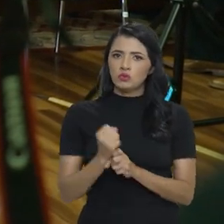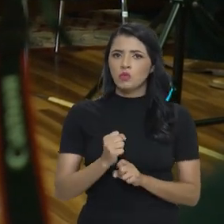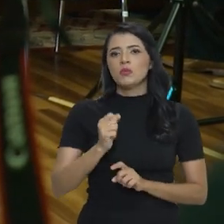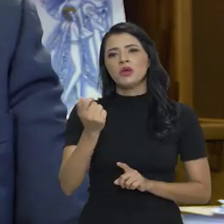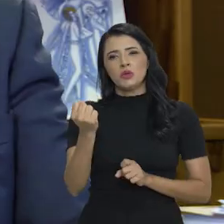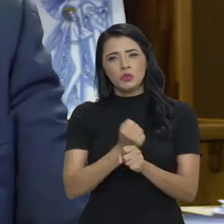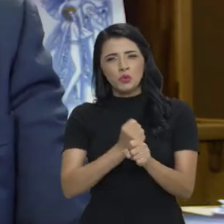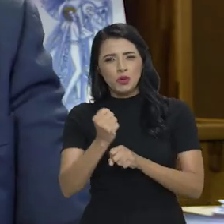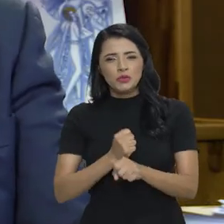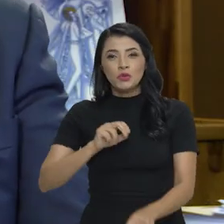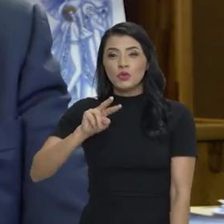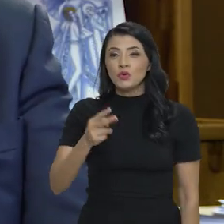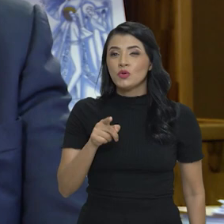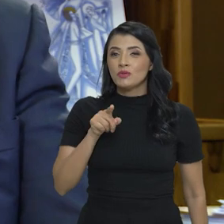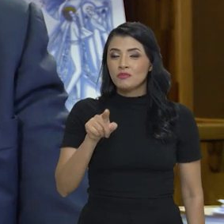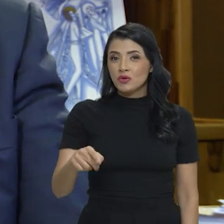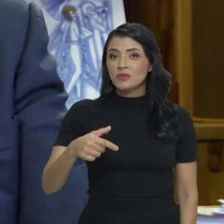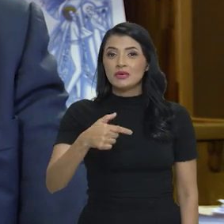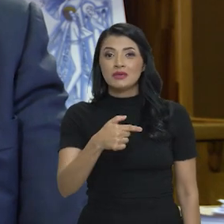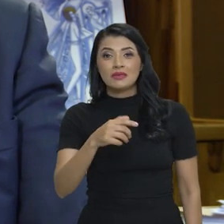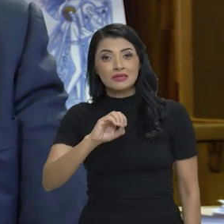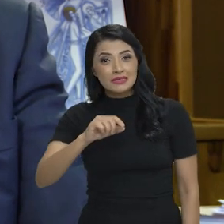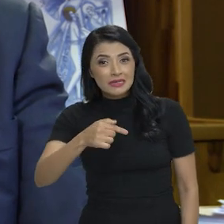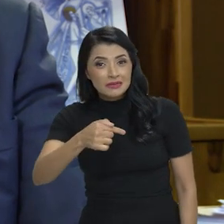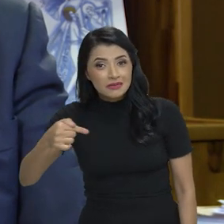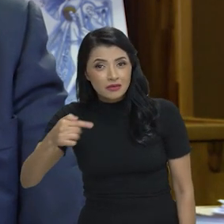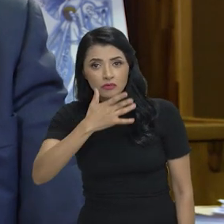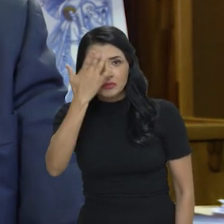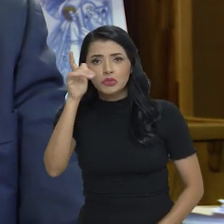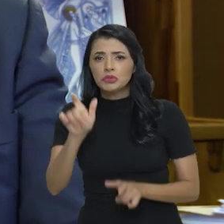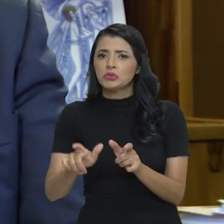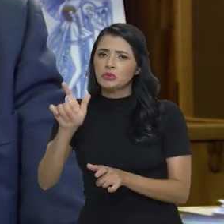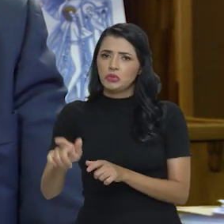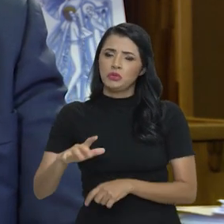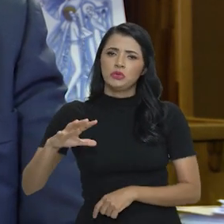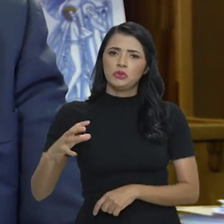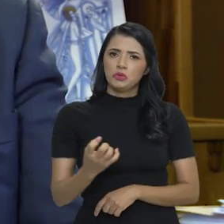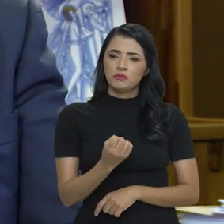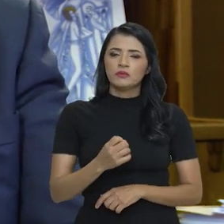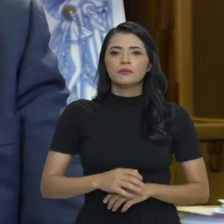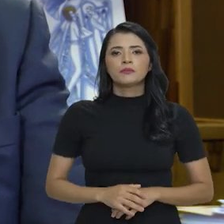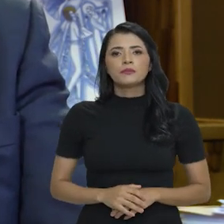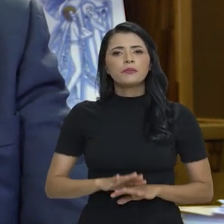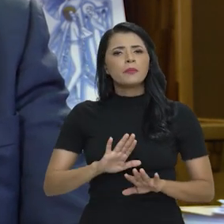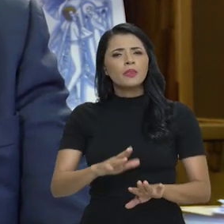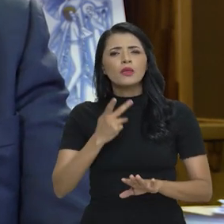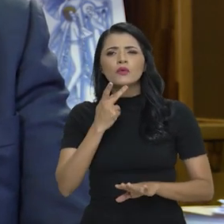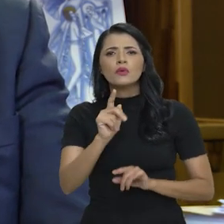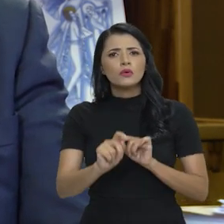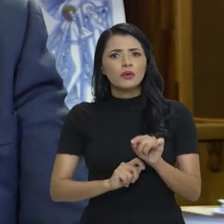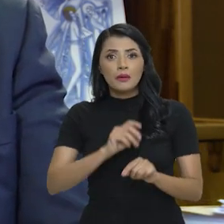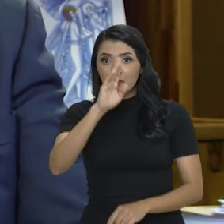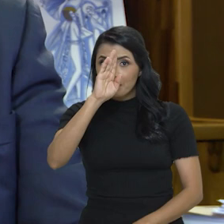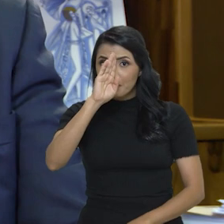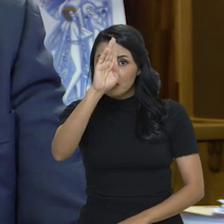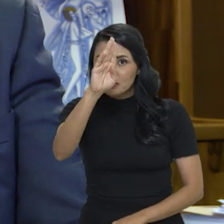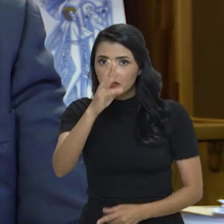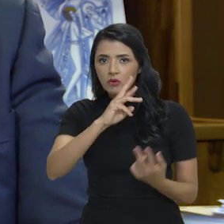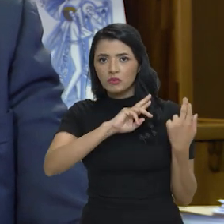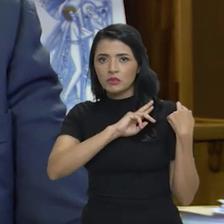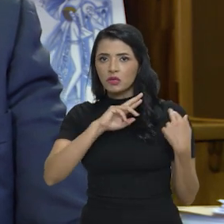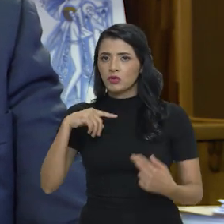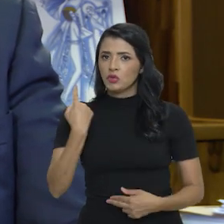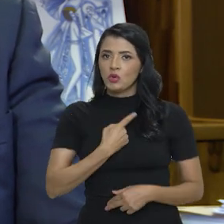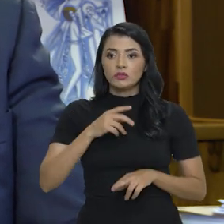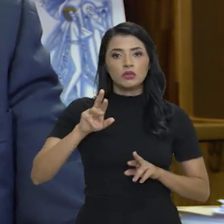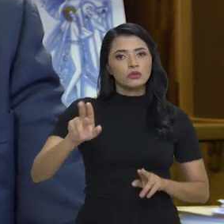do ano, há 2.077 pessoas resgatadas. Agora, eu costumo dizer que a nossa principal missão não